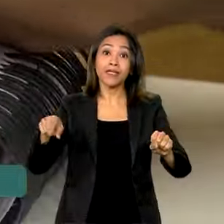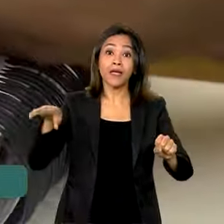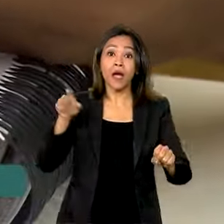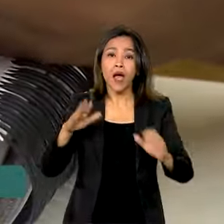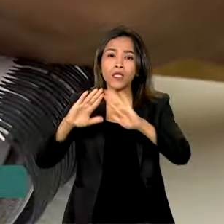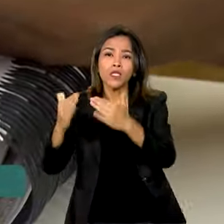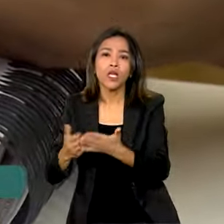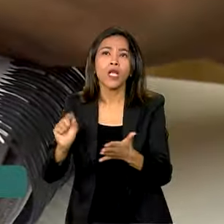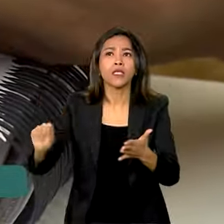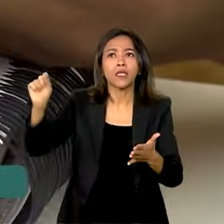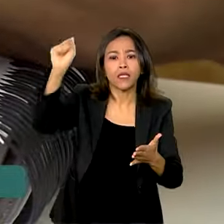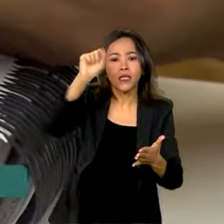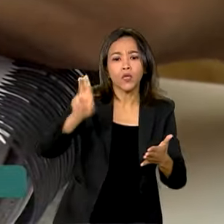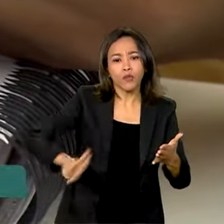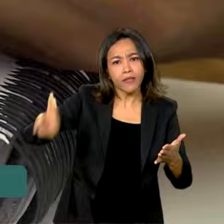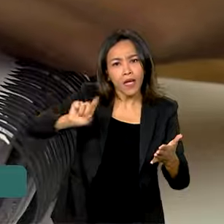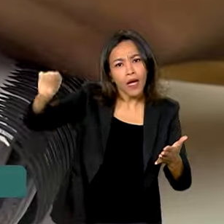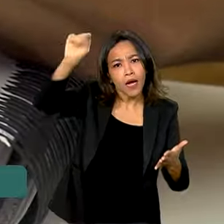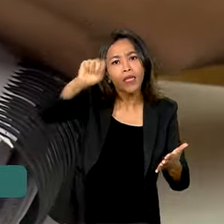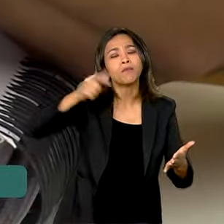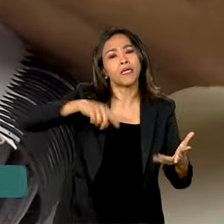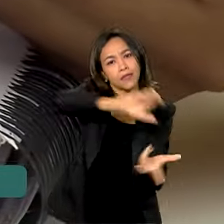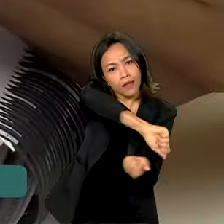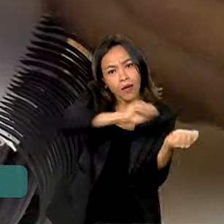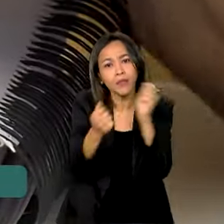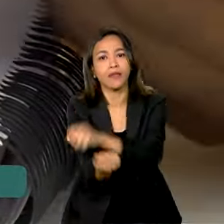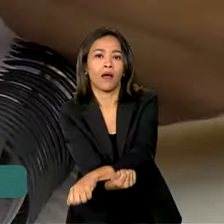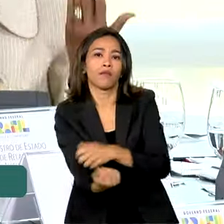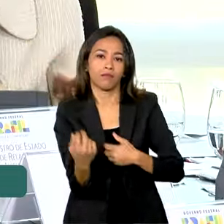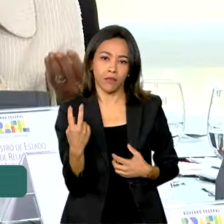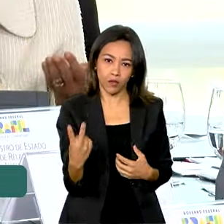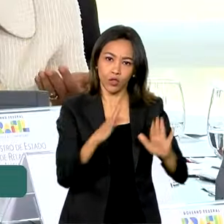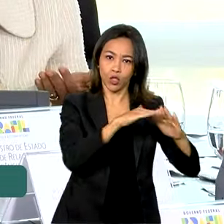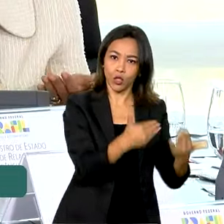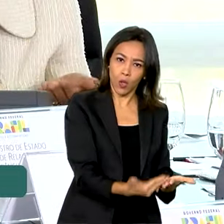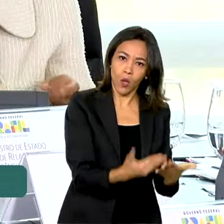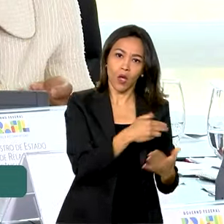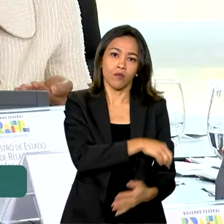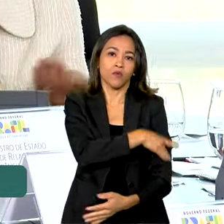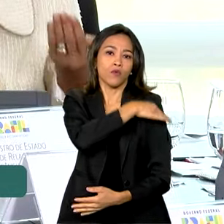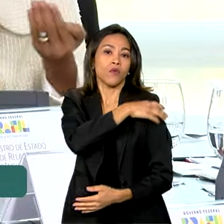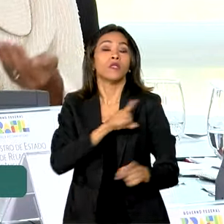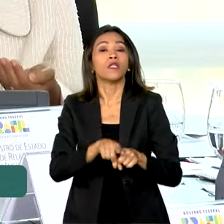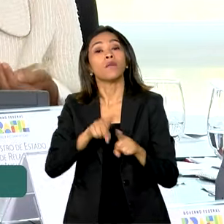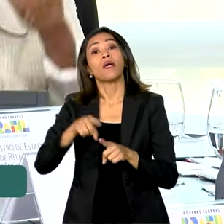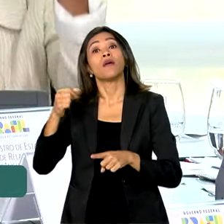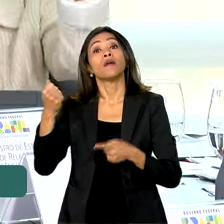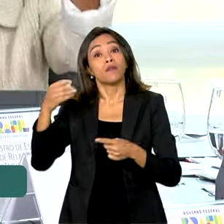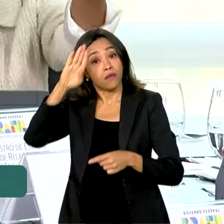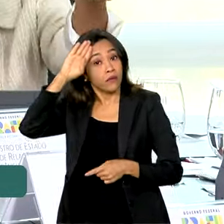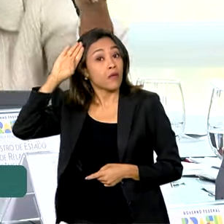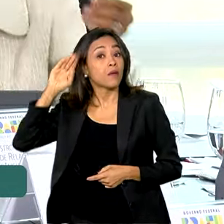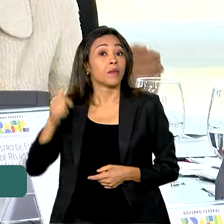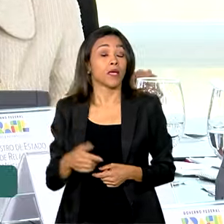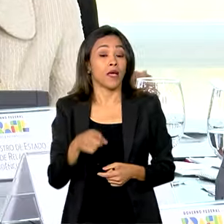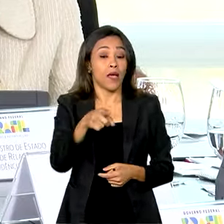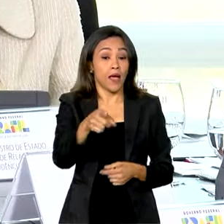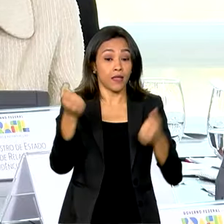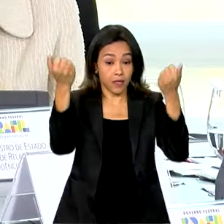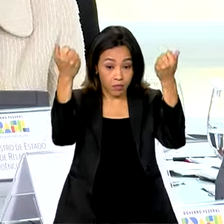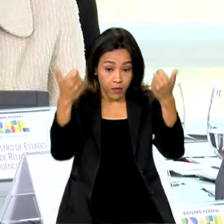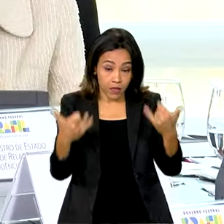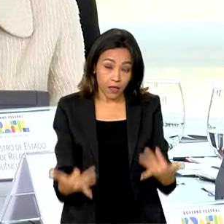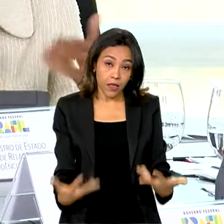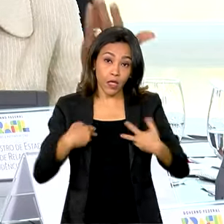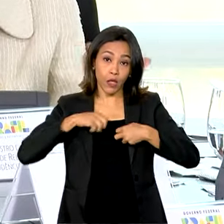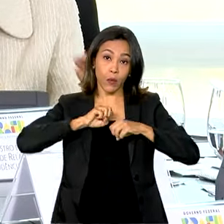às novas exigências que valem para a educação básica e superior. Educação ambiental é um processo transversal. Nossos